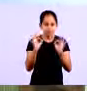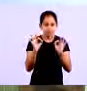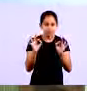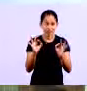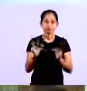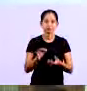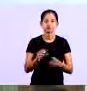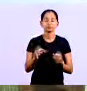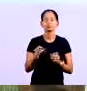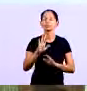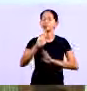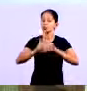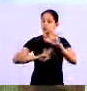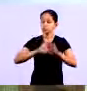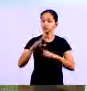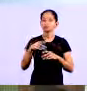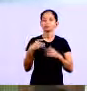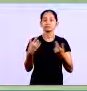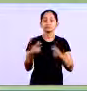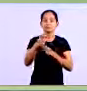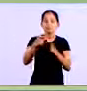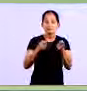tá então é muito importante também que você